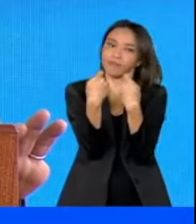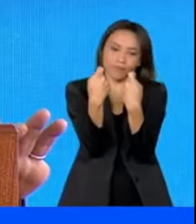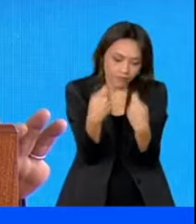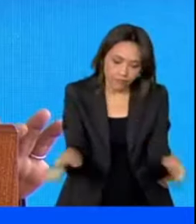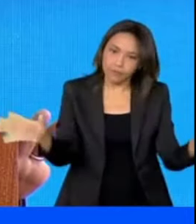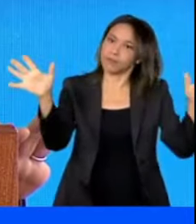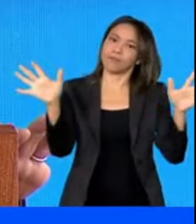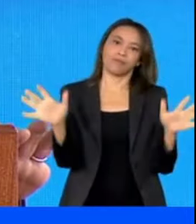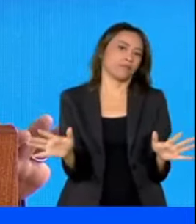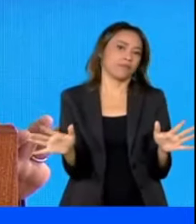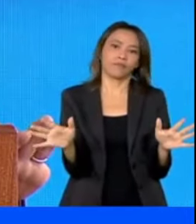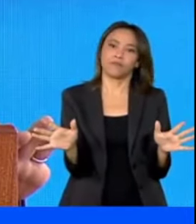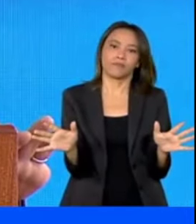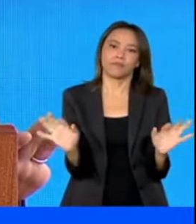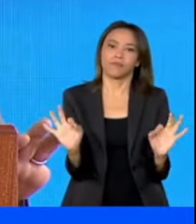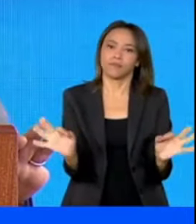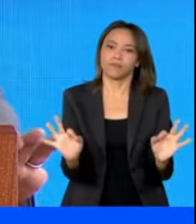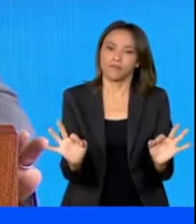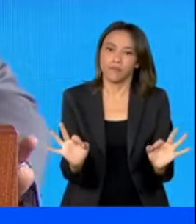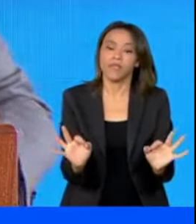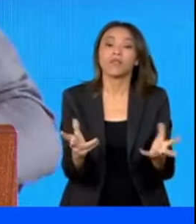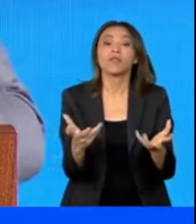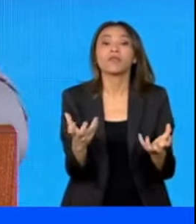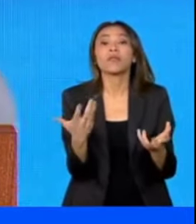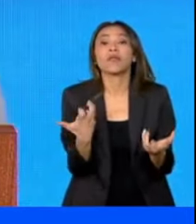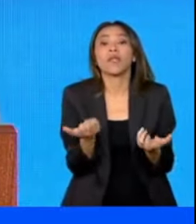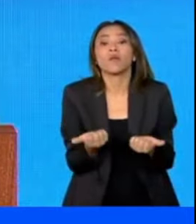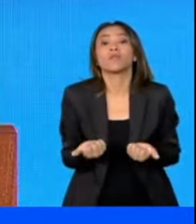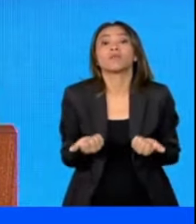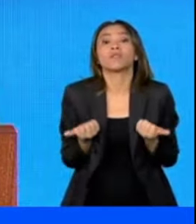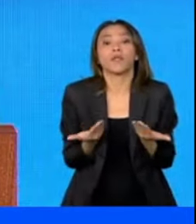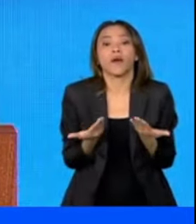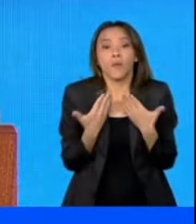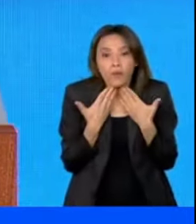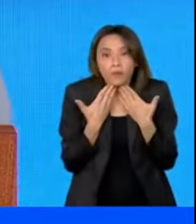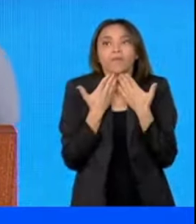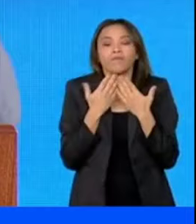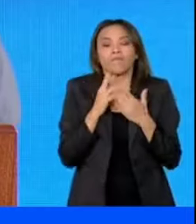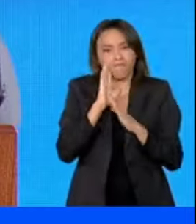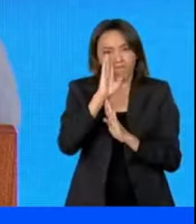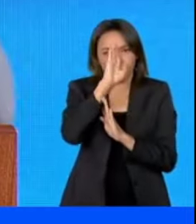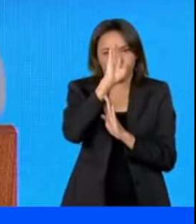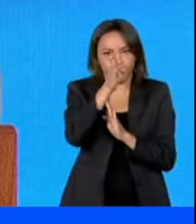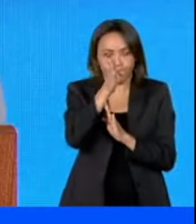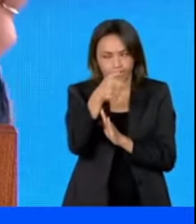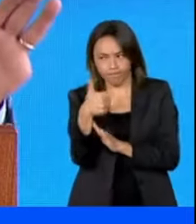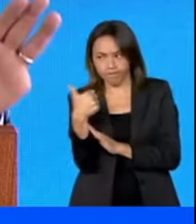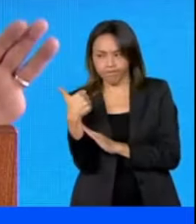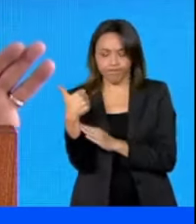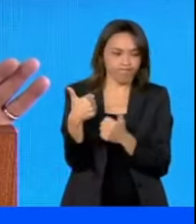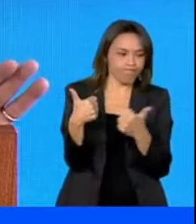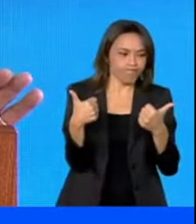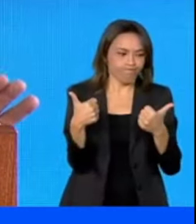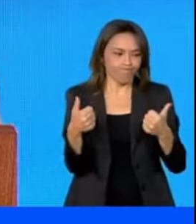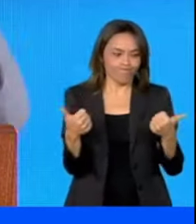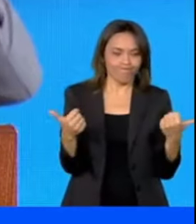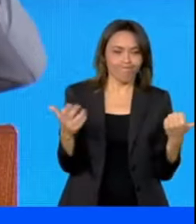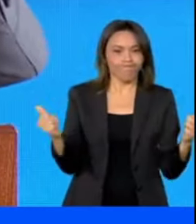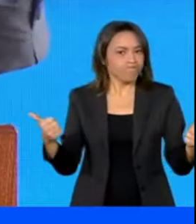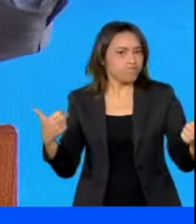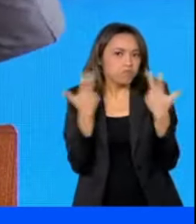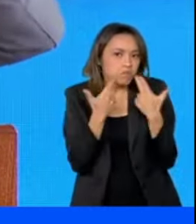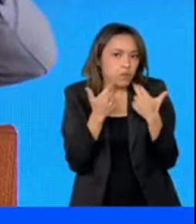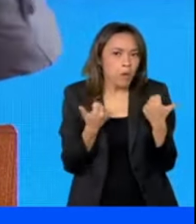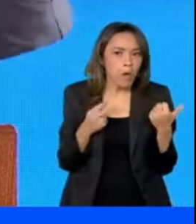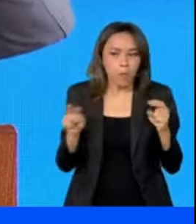não quer mais cangaia, a gente quer andar com a cabeça erguida, olhando para o lado, sem tapa no olho. E